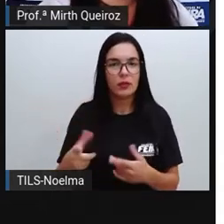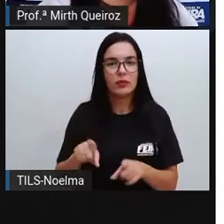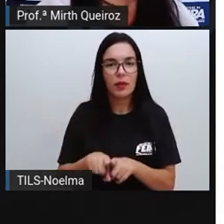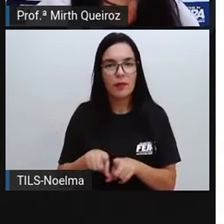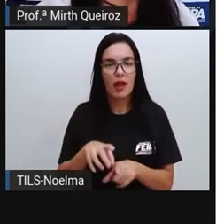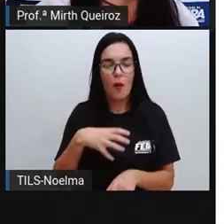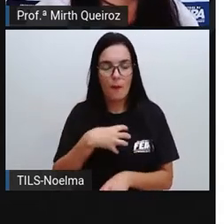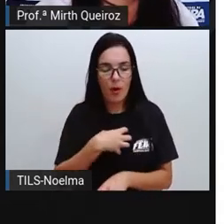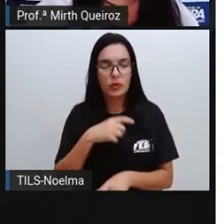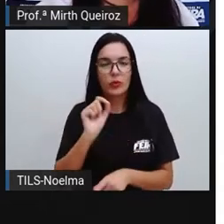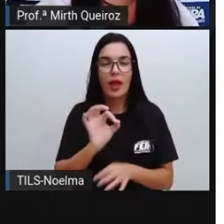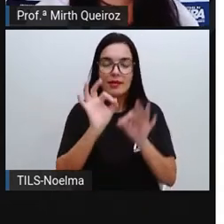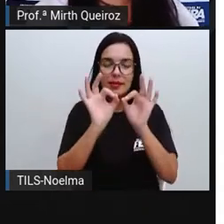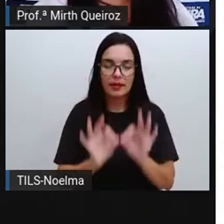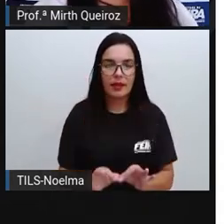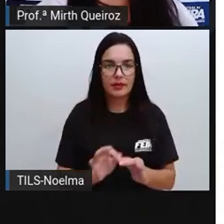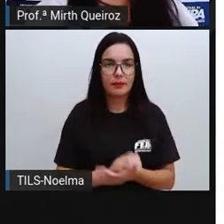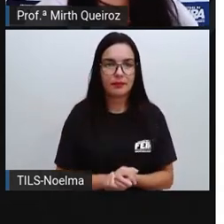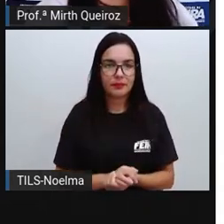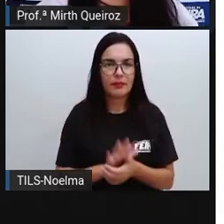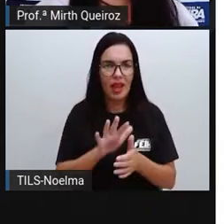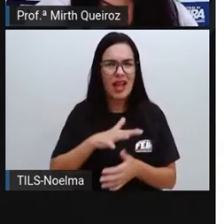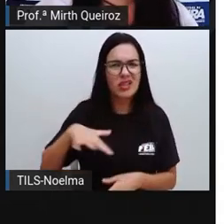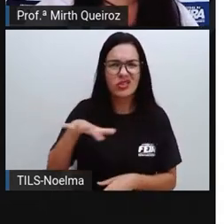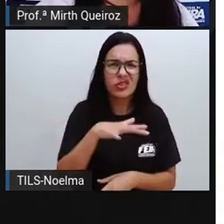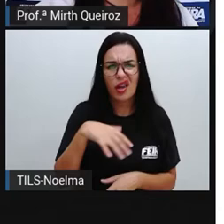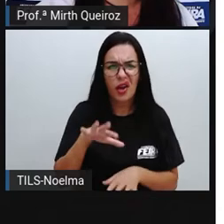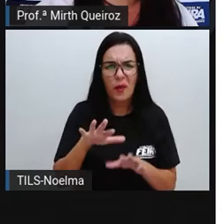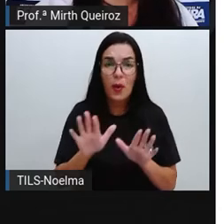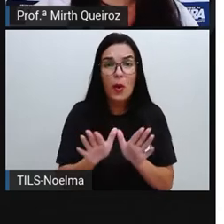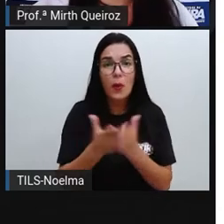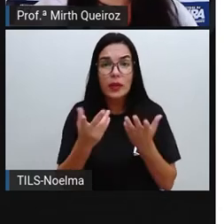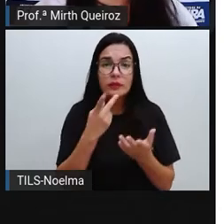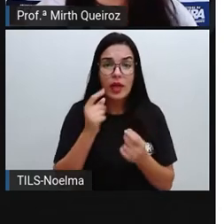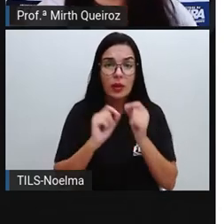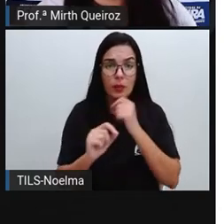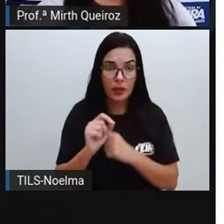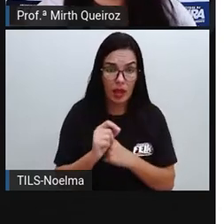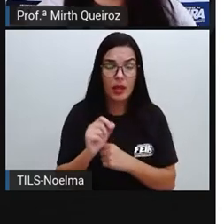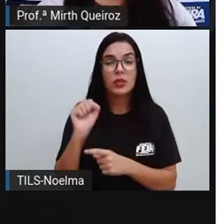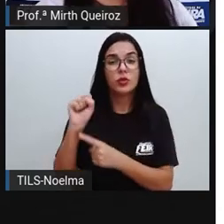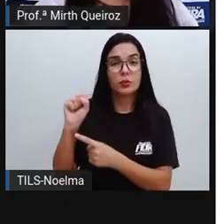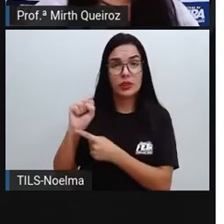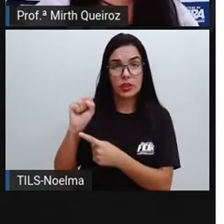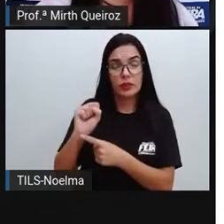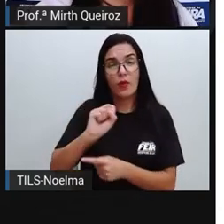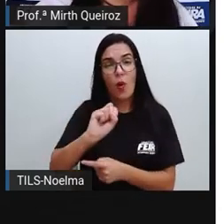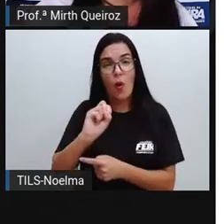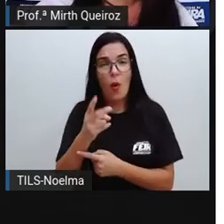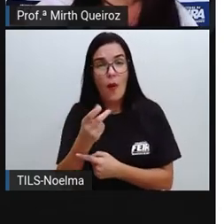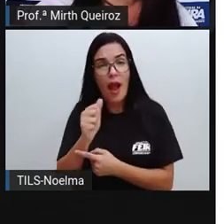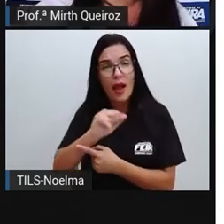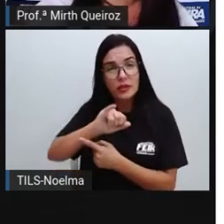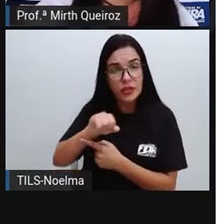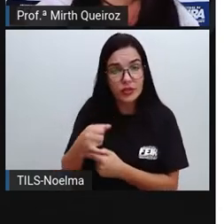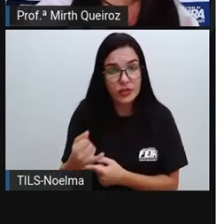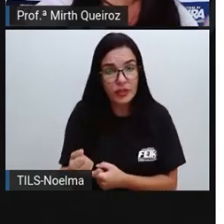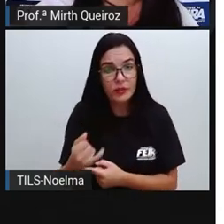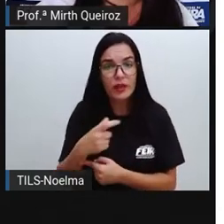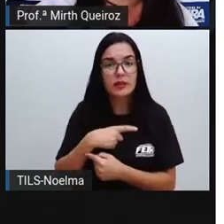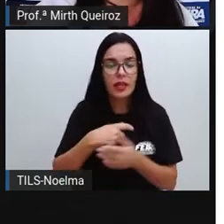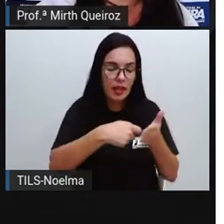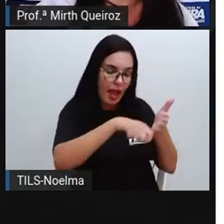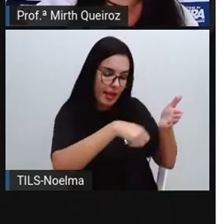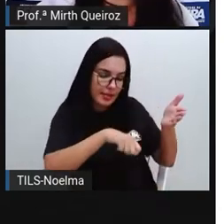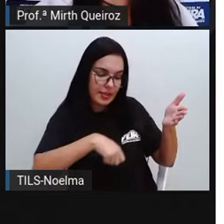indicativo. Em geral, quando se trata de um substantivo ou de um adjetivo, a grafia vai ser diferente. Ao